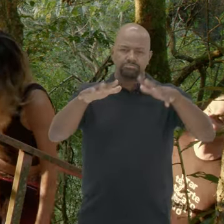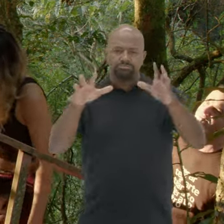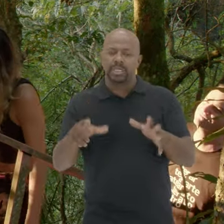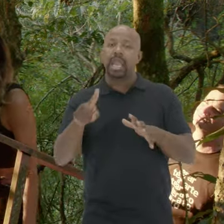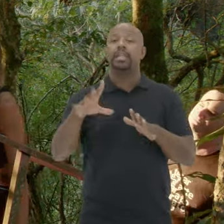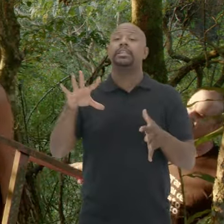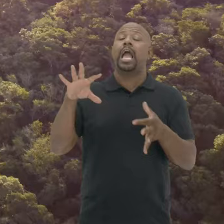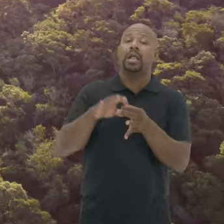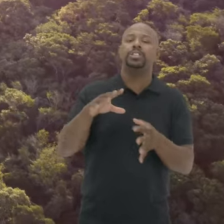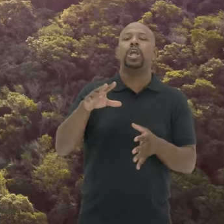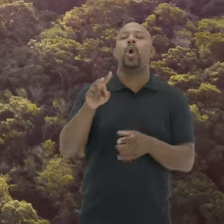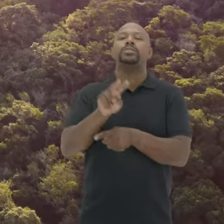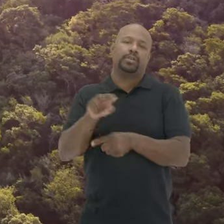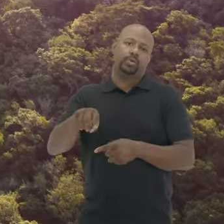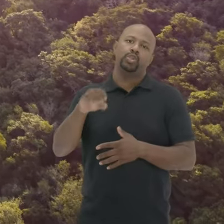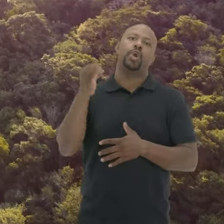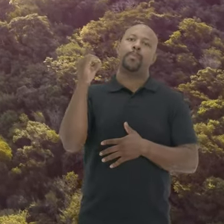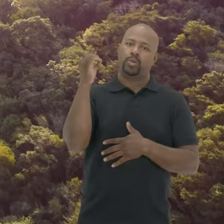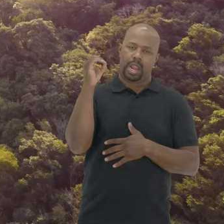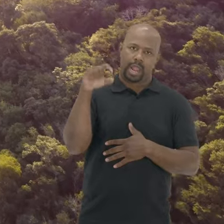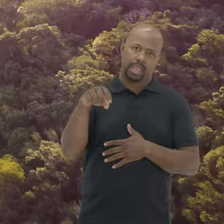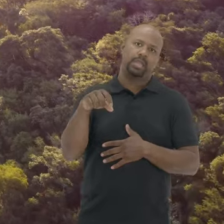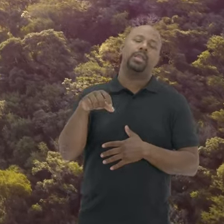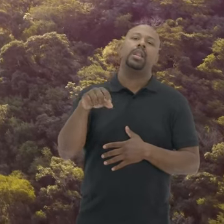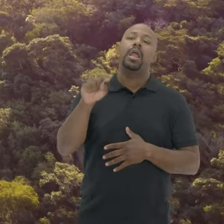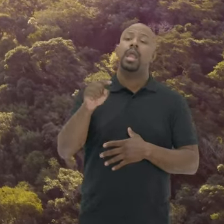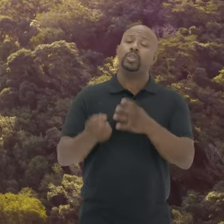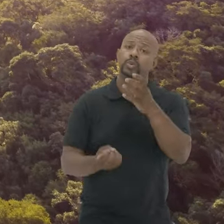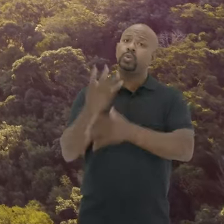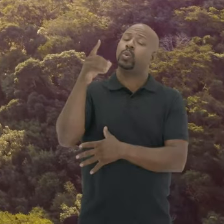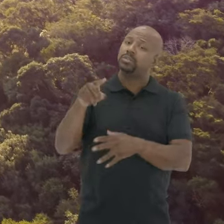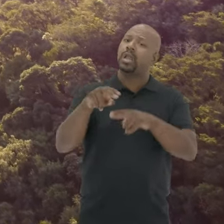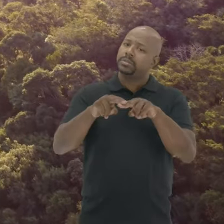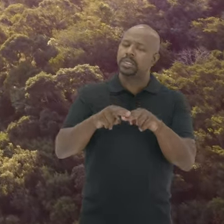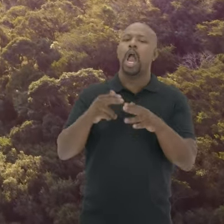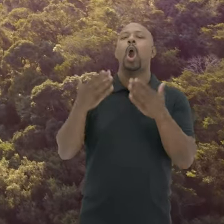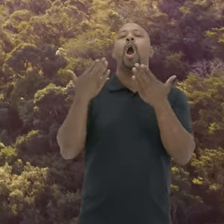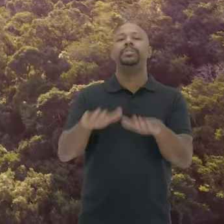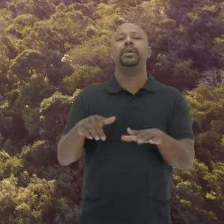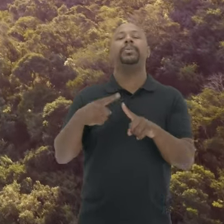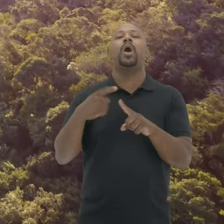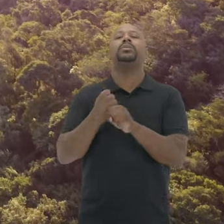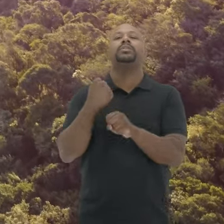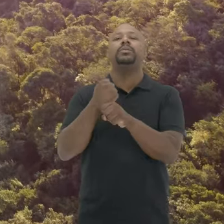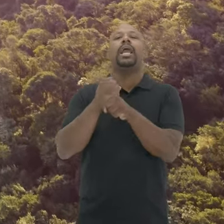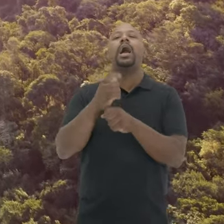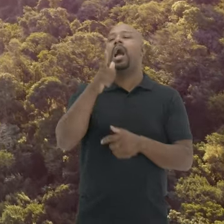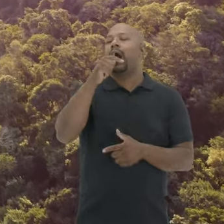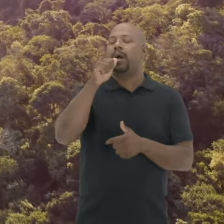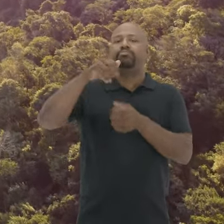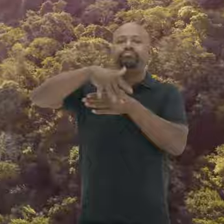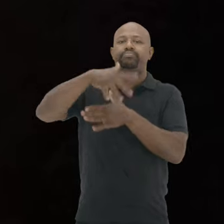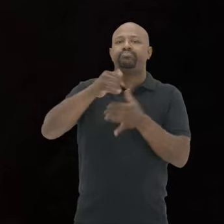Que faz parte Das unidades Com conservação Do estado do Rio Grande do Sul E ele surge A partir de uma medida Compensatória Pela construção